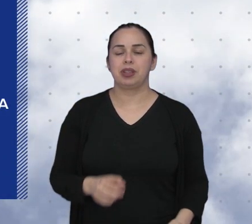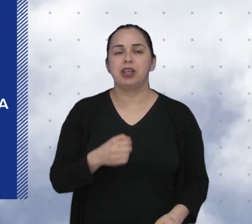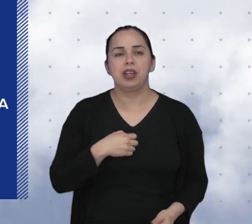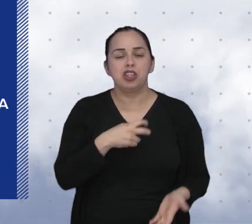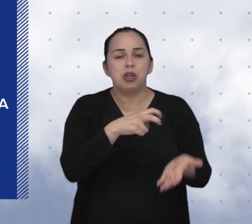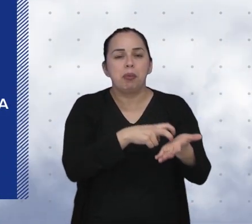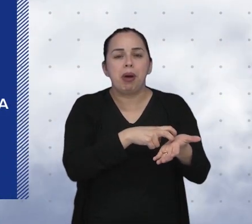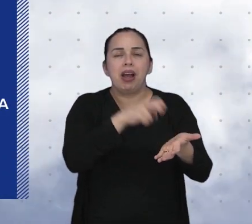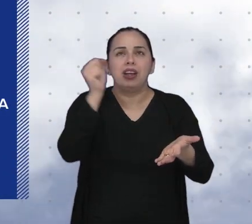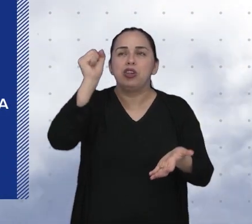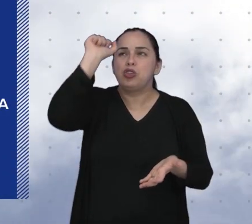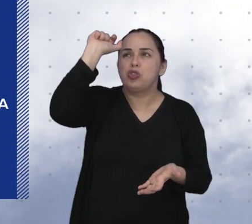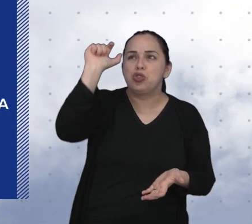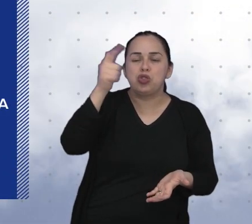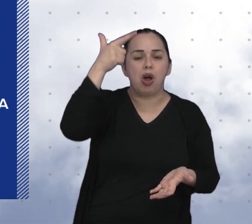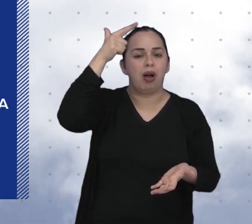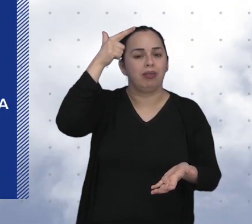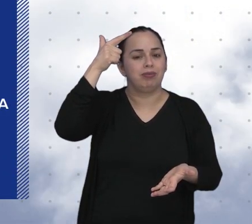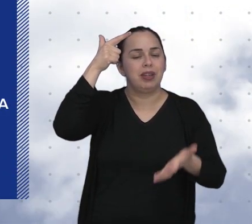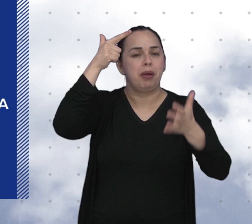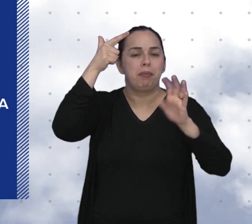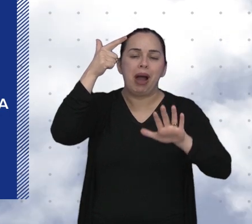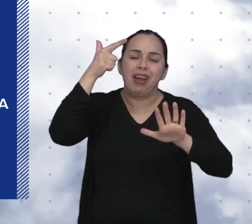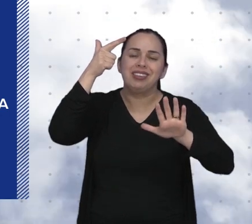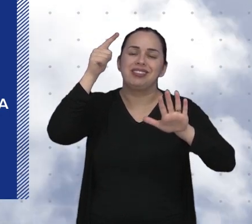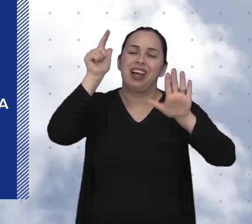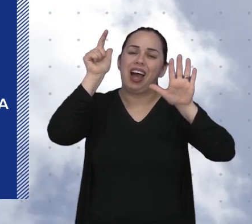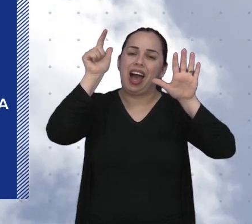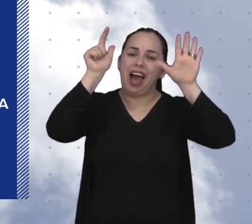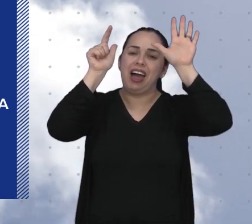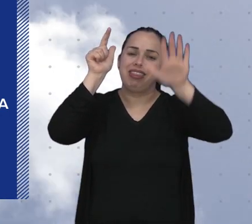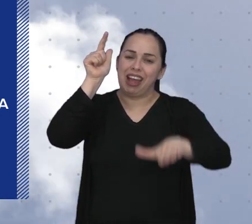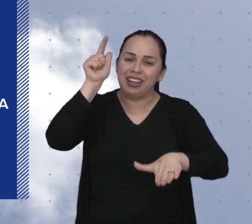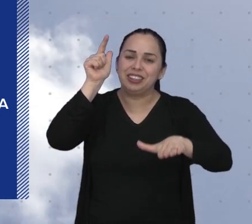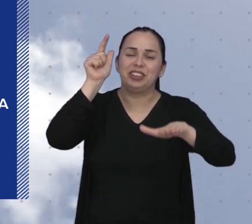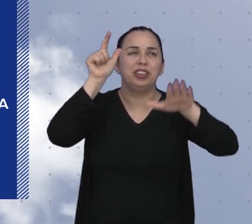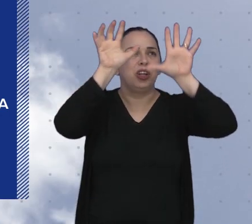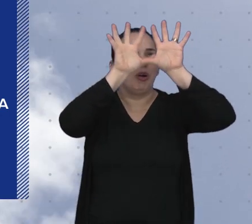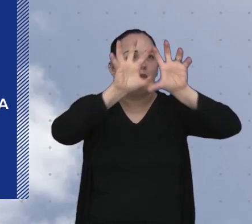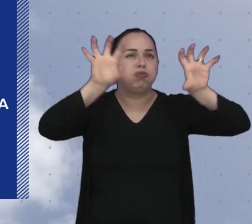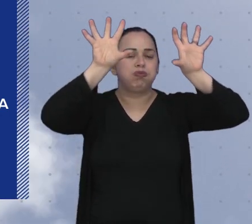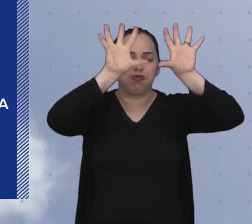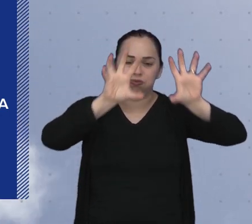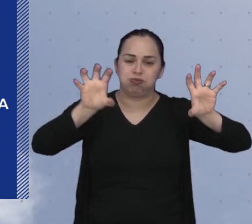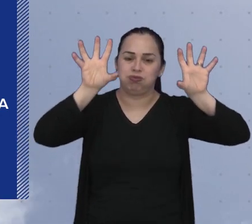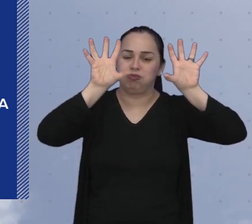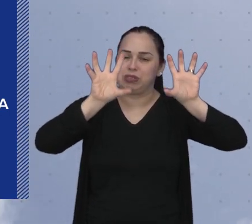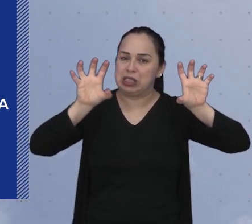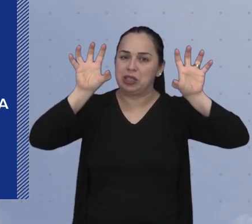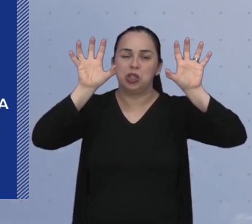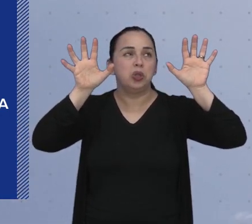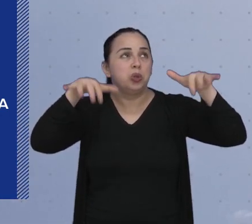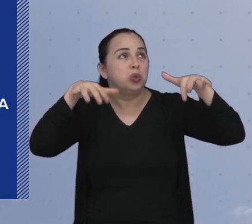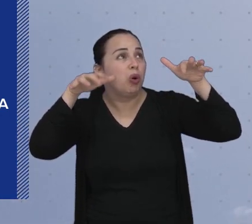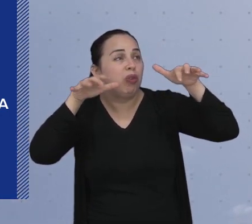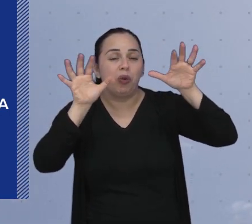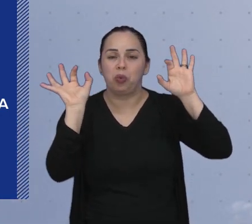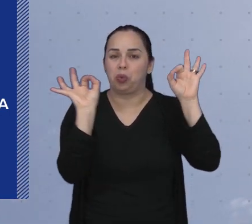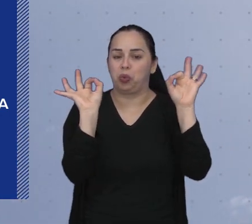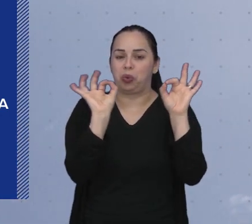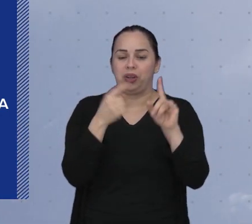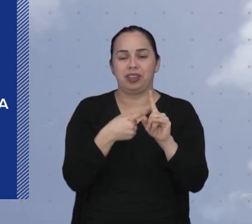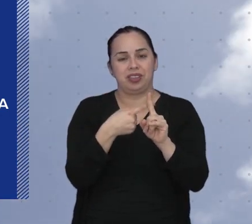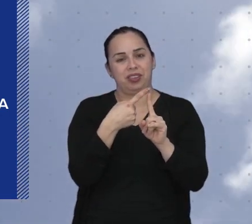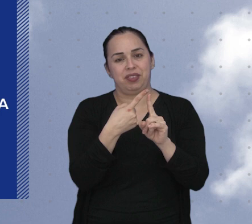Manhã de céu aberto nesta terça-feira, mas o restante do dia deve contar com aumento de nuvens. Há pouca possibilidade